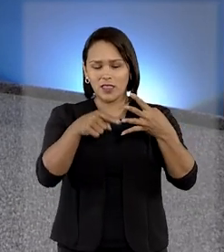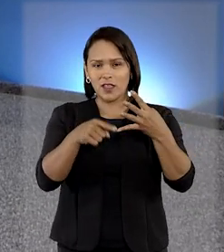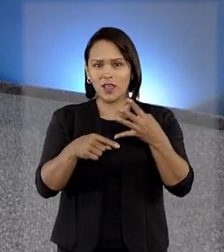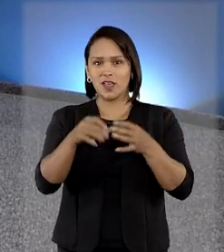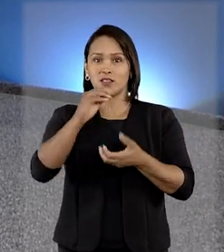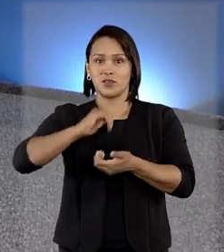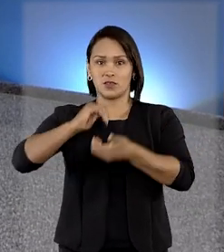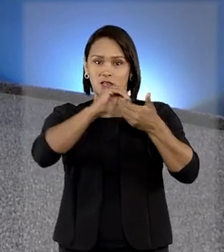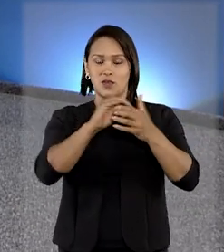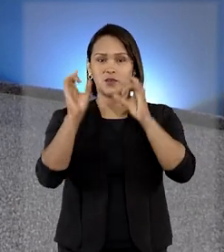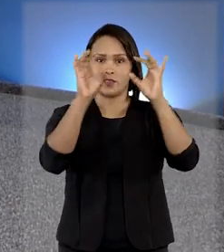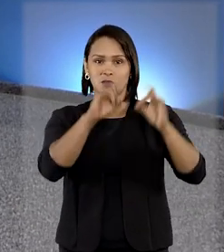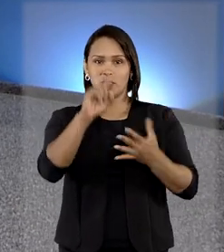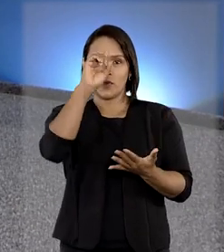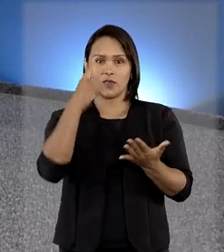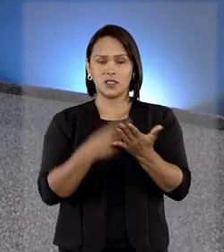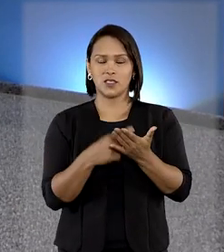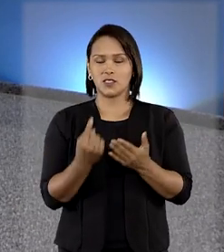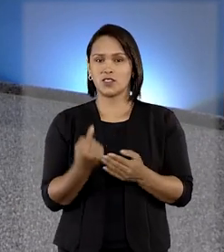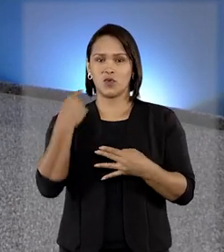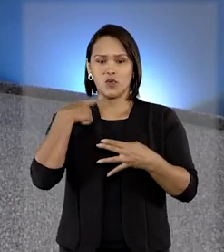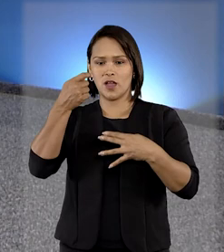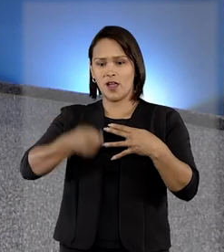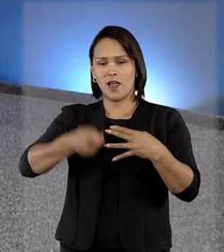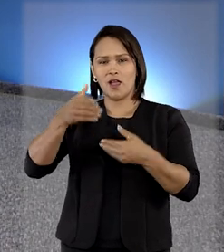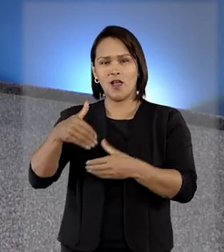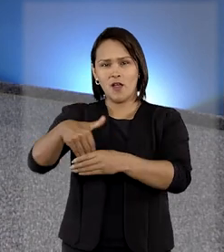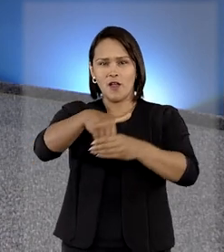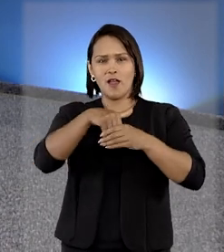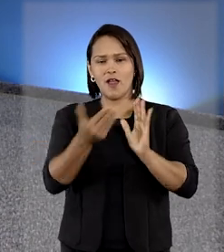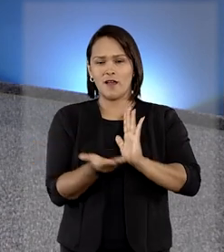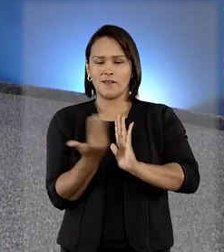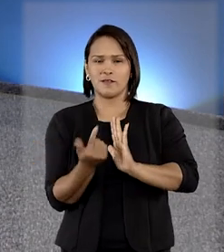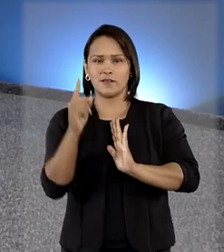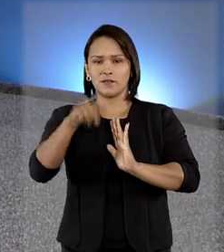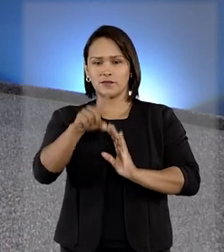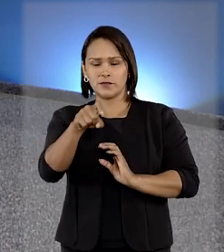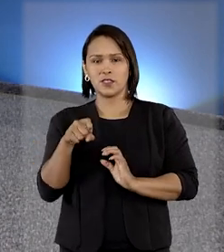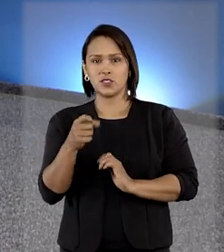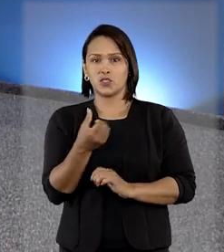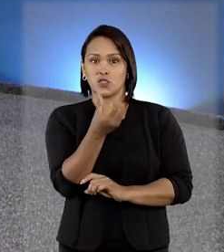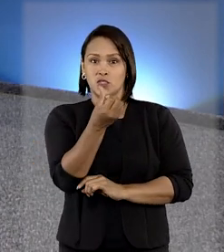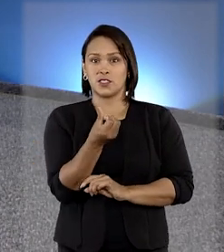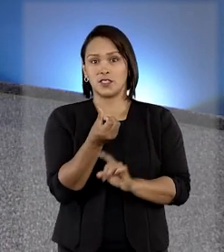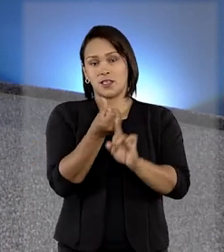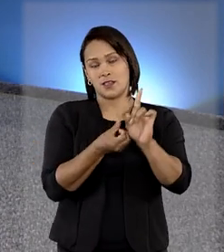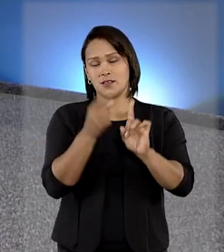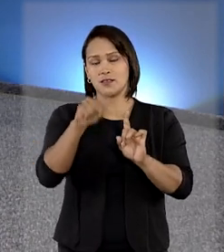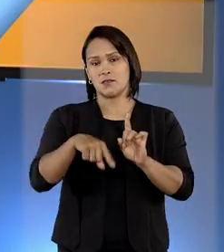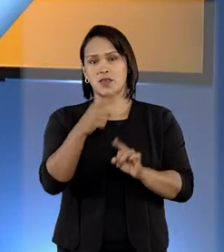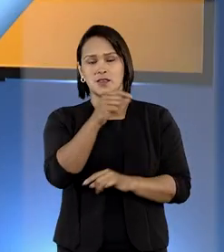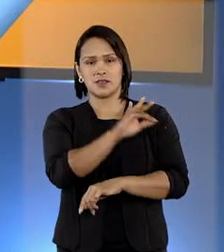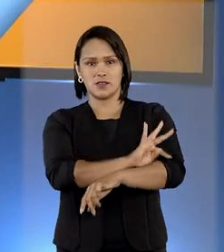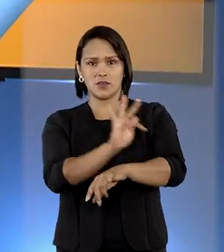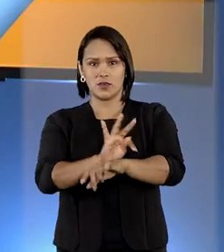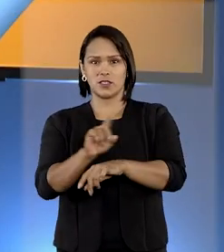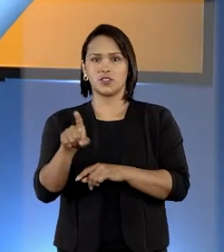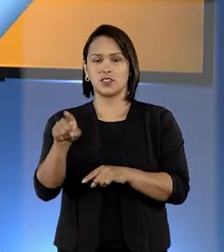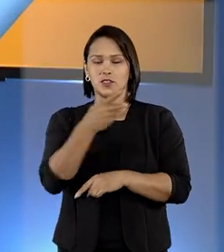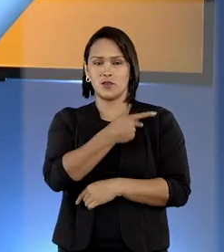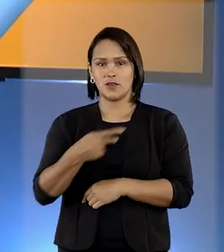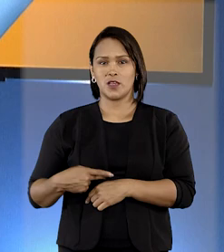da Corte Especial, que em decisão unânime afastou o governador do Tocantins por 180 dias. Ele é